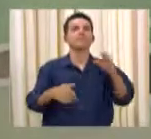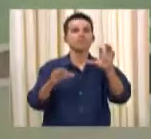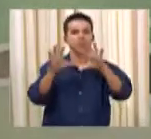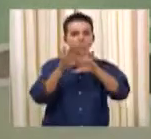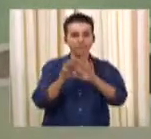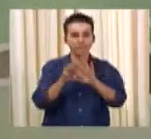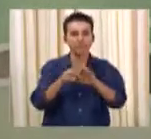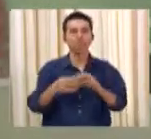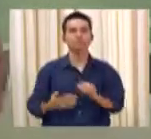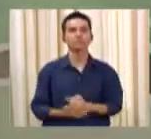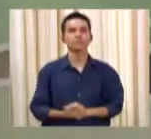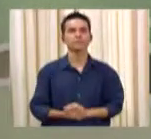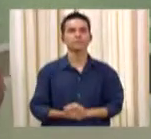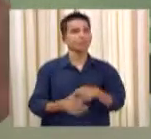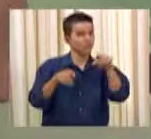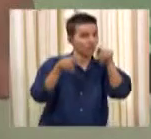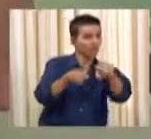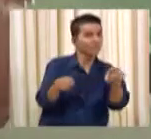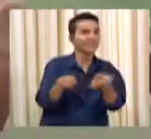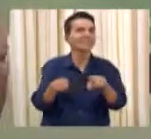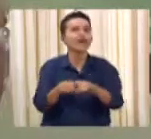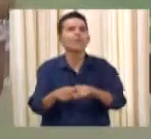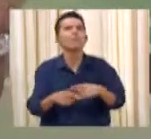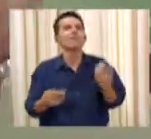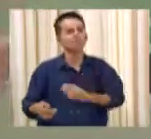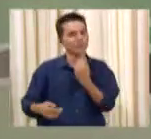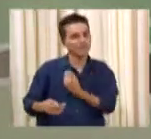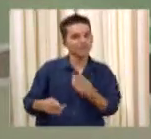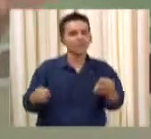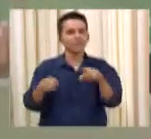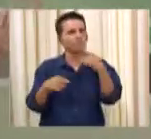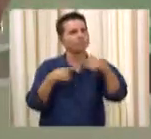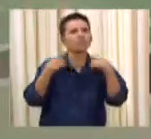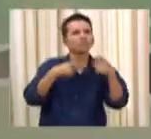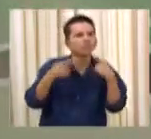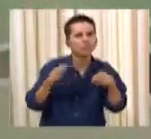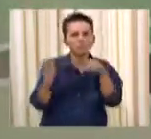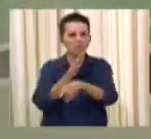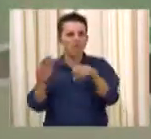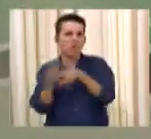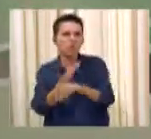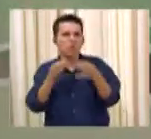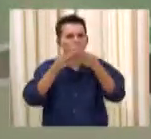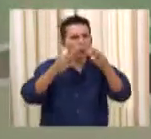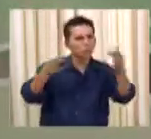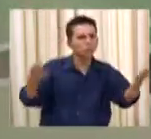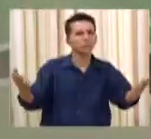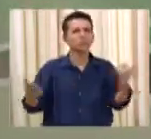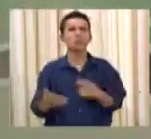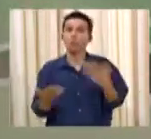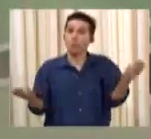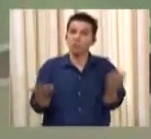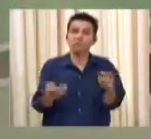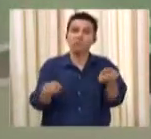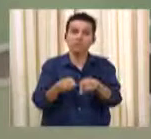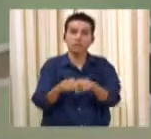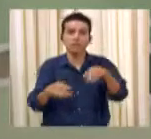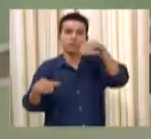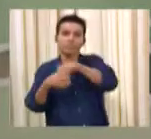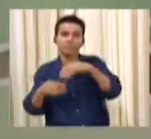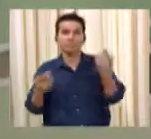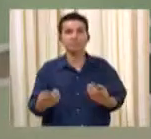E você pode participar com a gente com a sua dúvida, pergunta, comentário ou até mesmo depoimento. É só ligar para